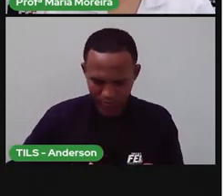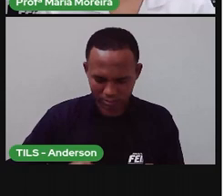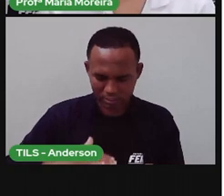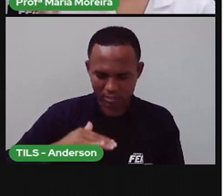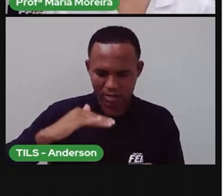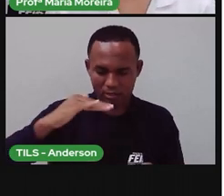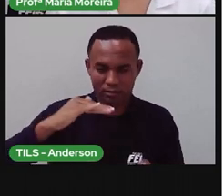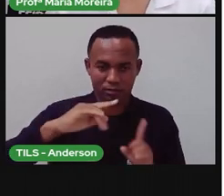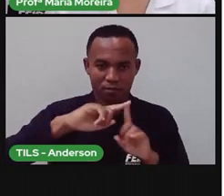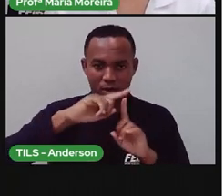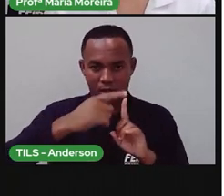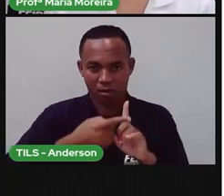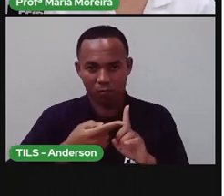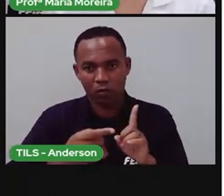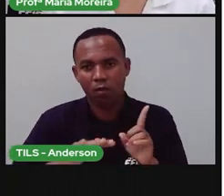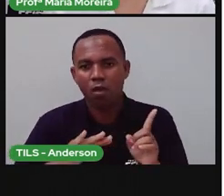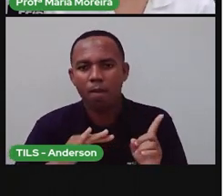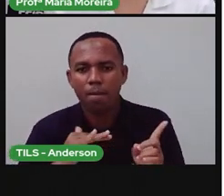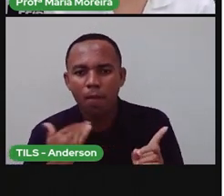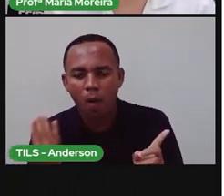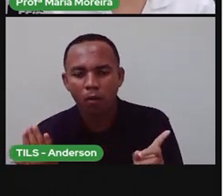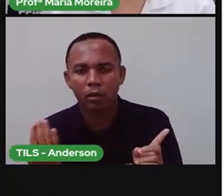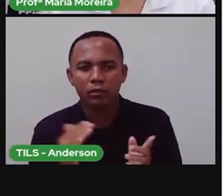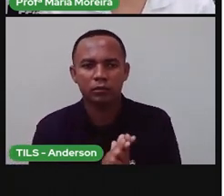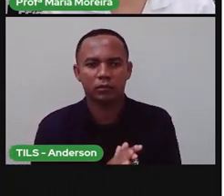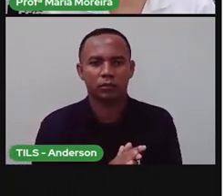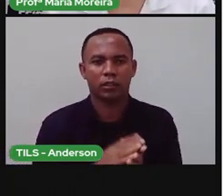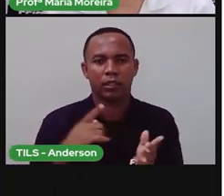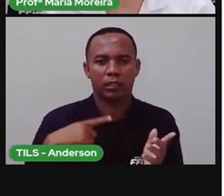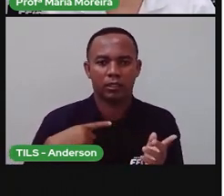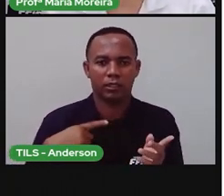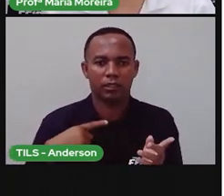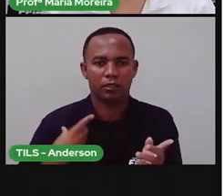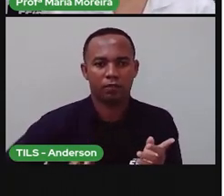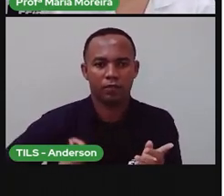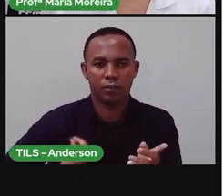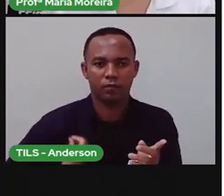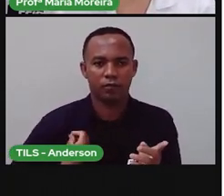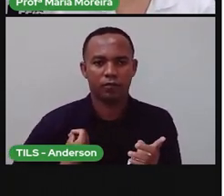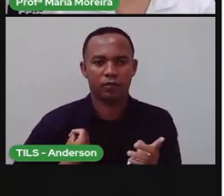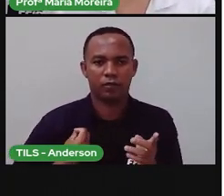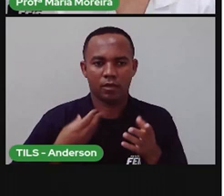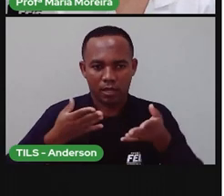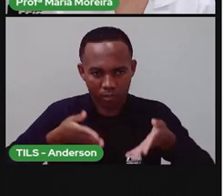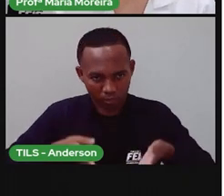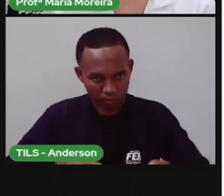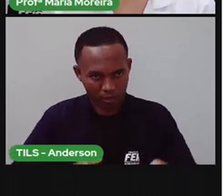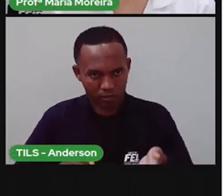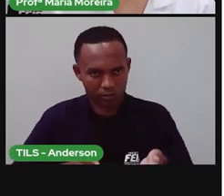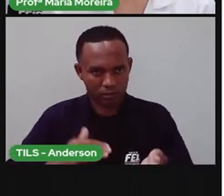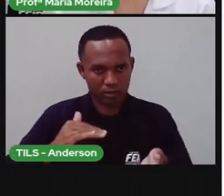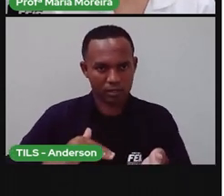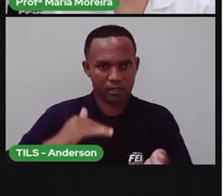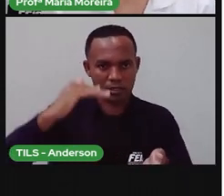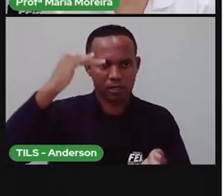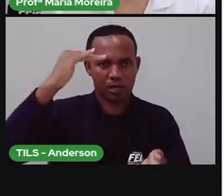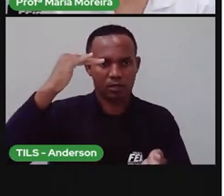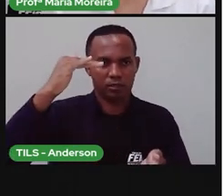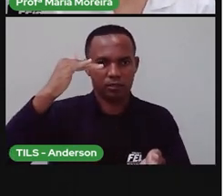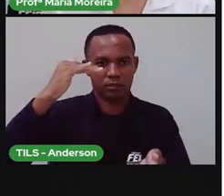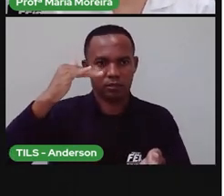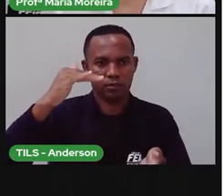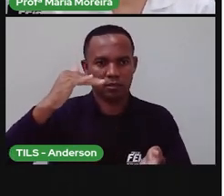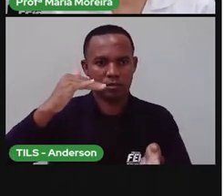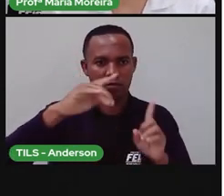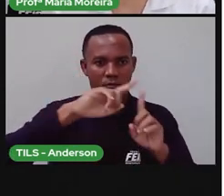reproduzem e morrem. Então, desde os seres vivos, a maioria das vezes, falam. Nascem, crescem, se